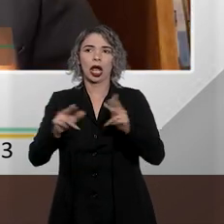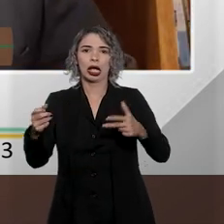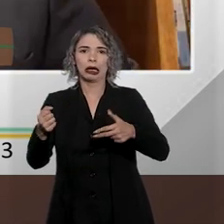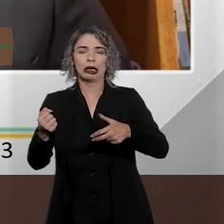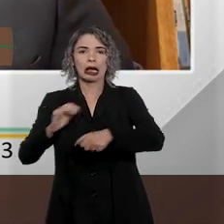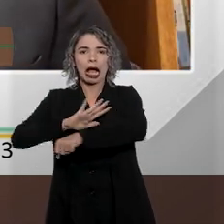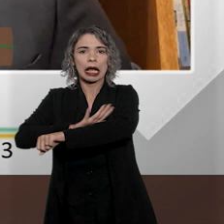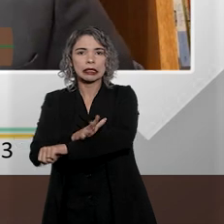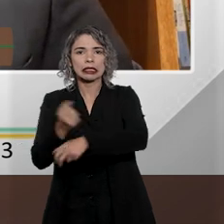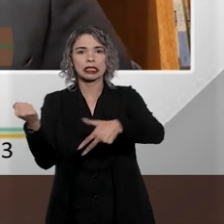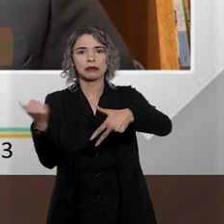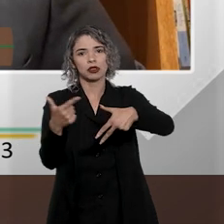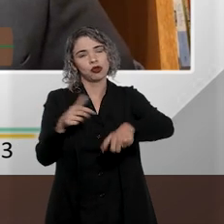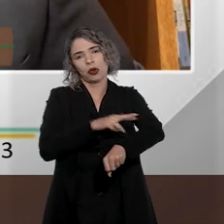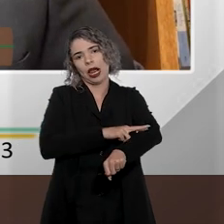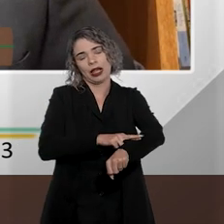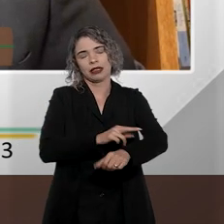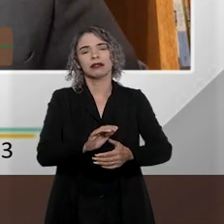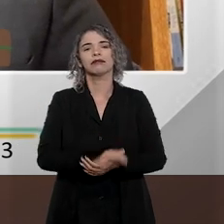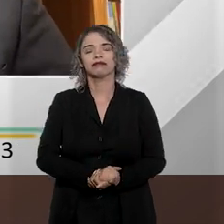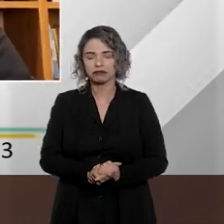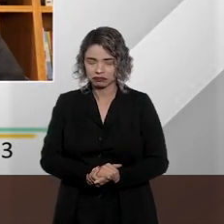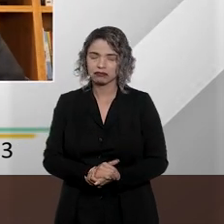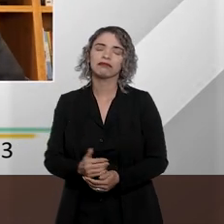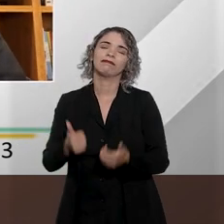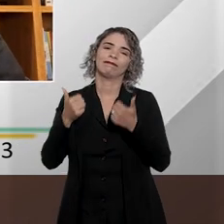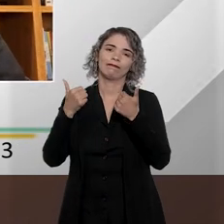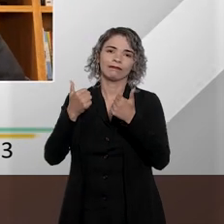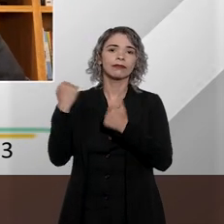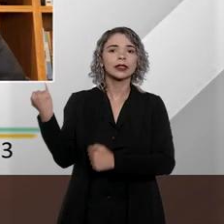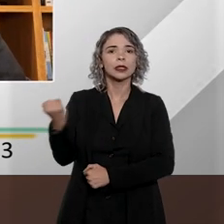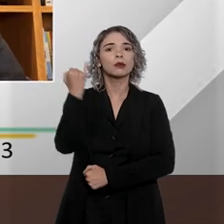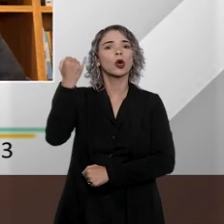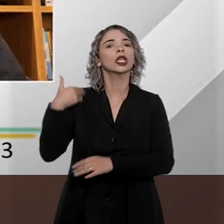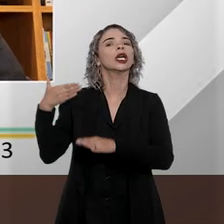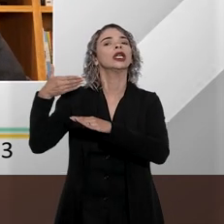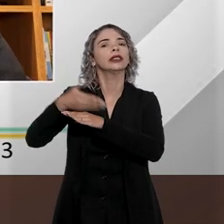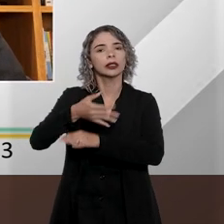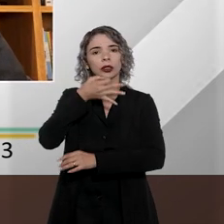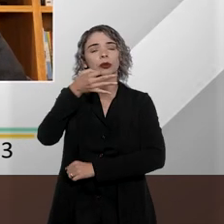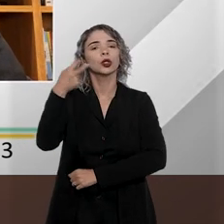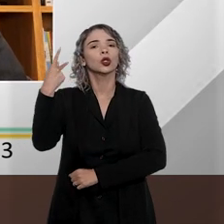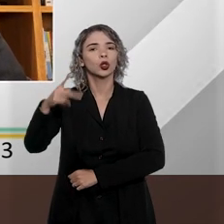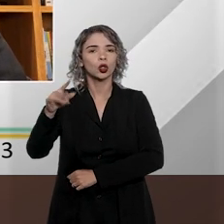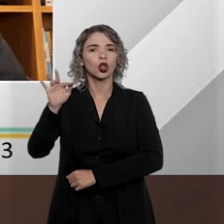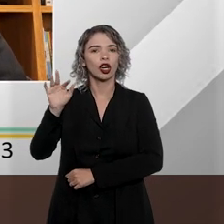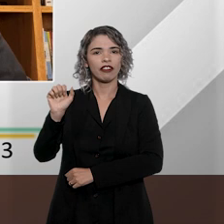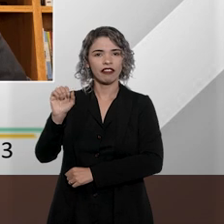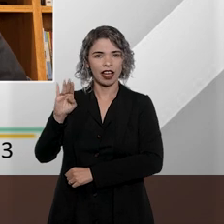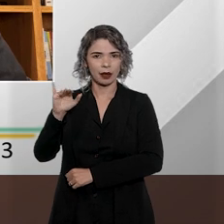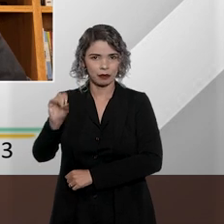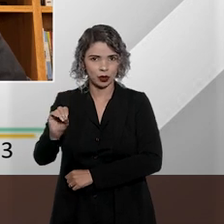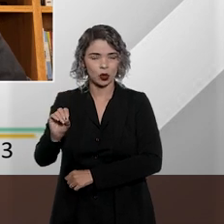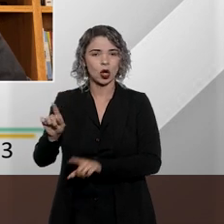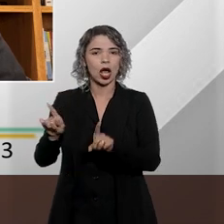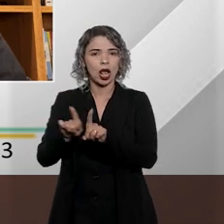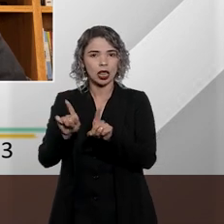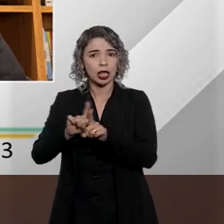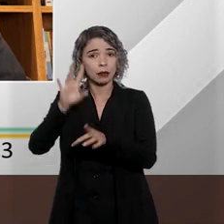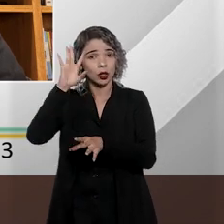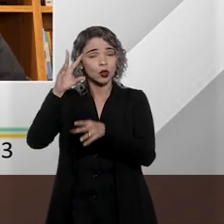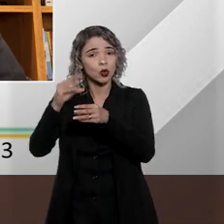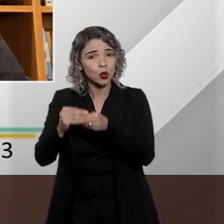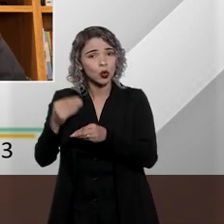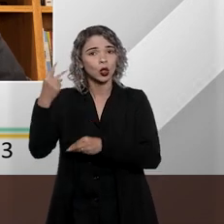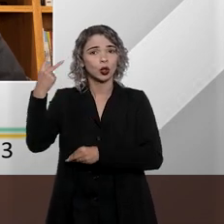racismo e era injúria racial. Extremamente válida a sua intervenção, professor Fábio, inclusive esse apurado aí de forma bem